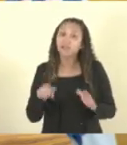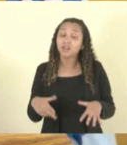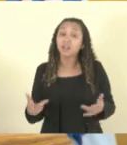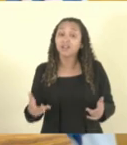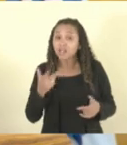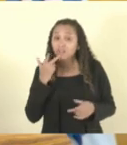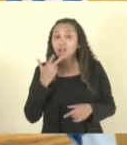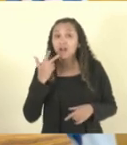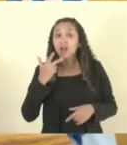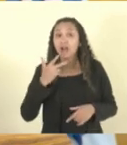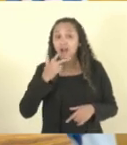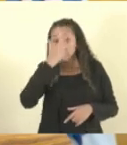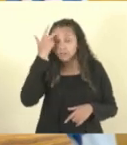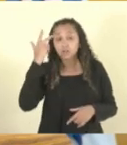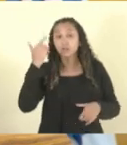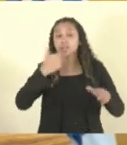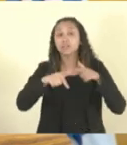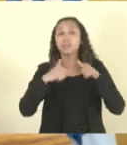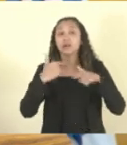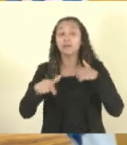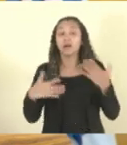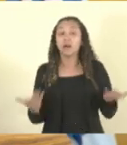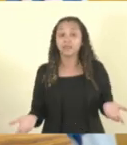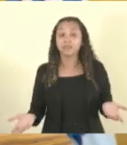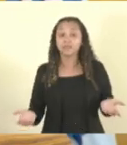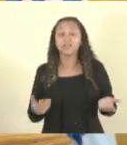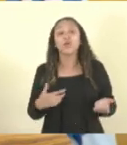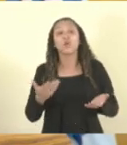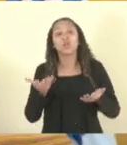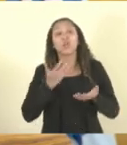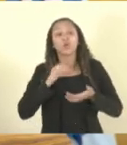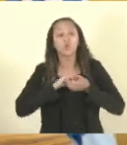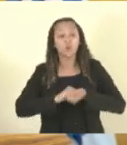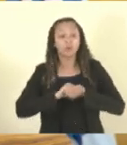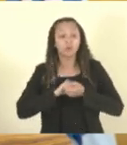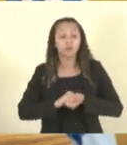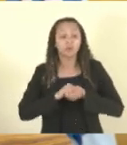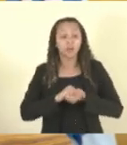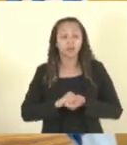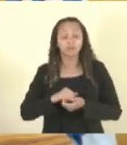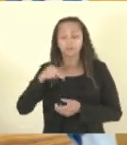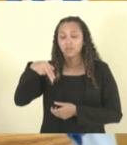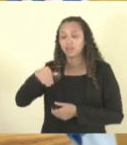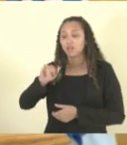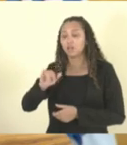trabalha. Então, eu quero saudar aqui o Newton,